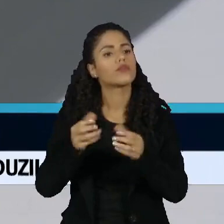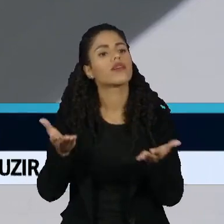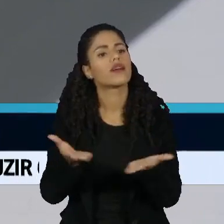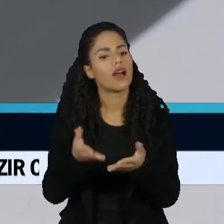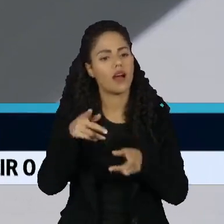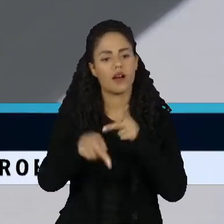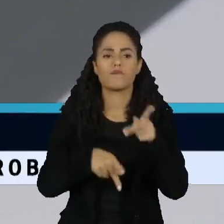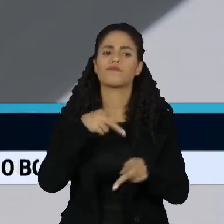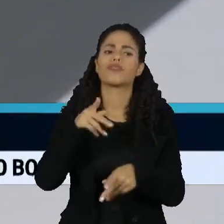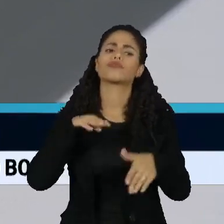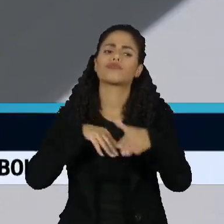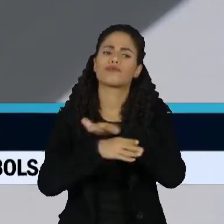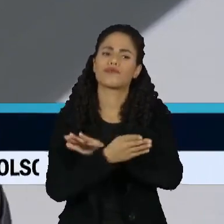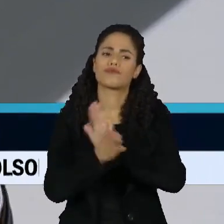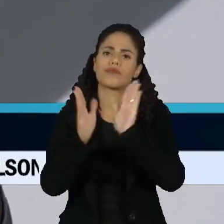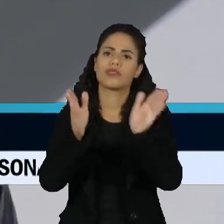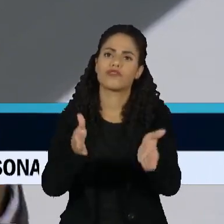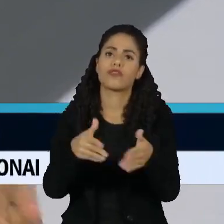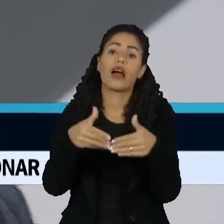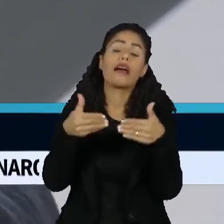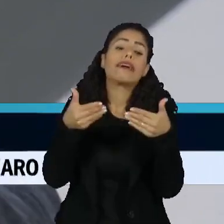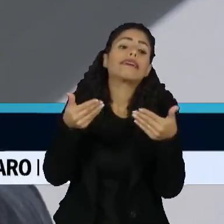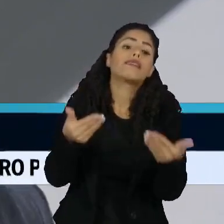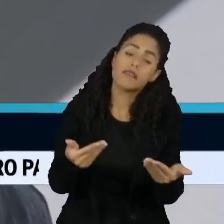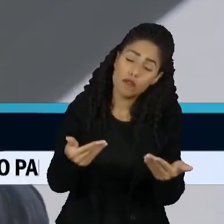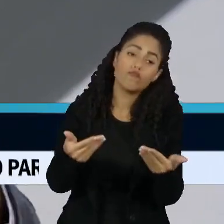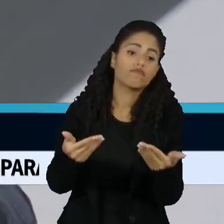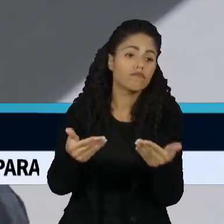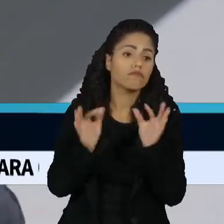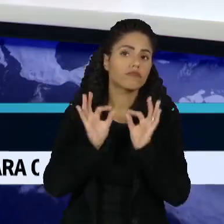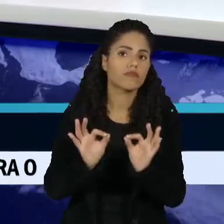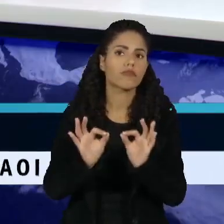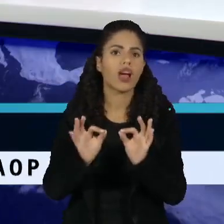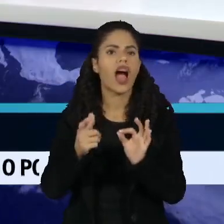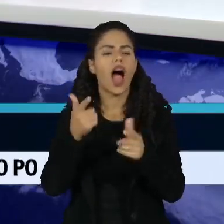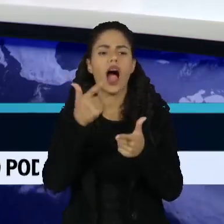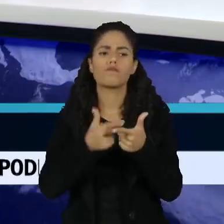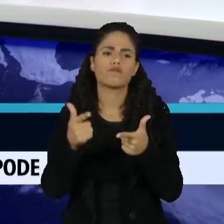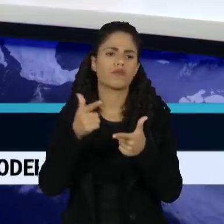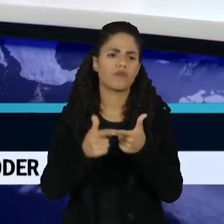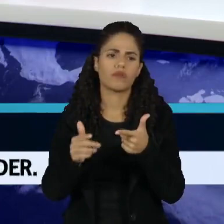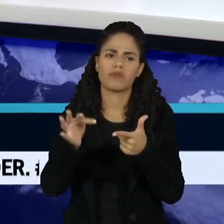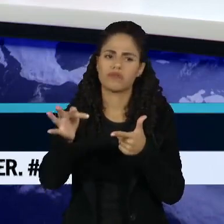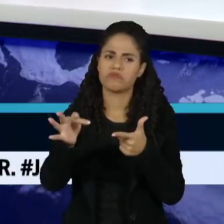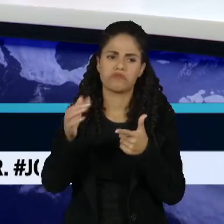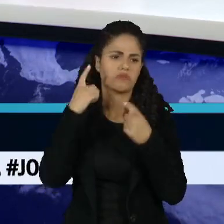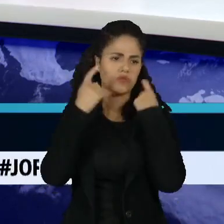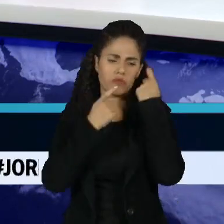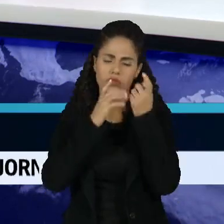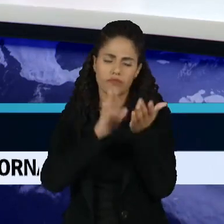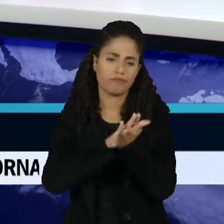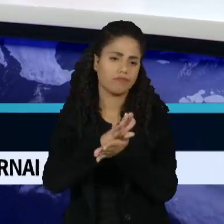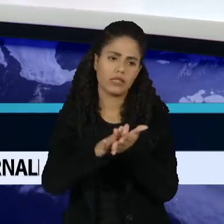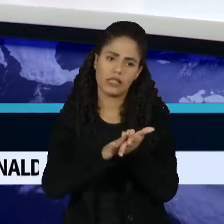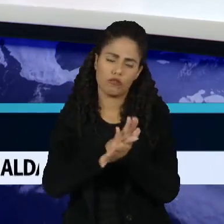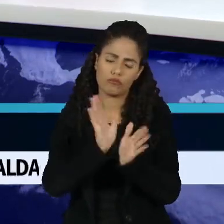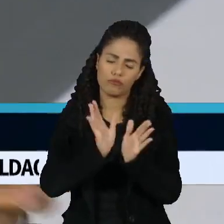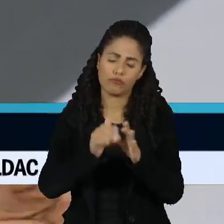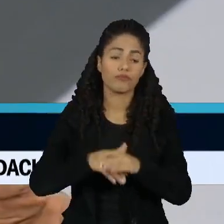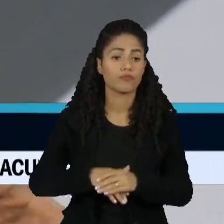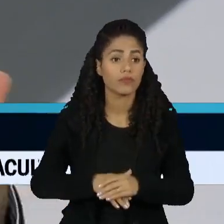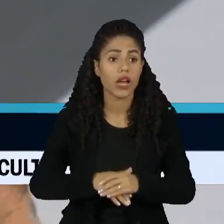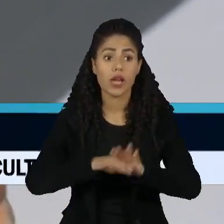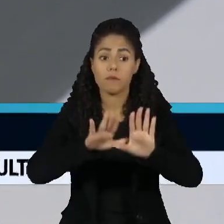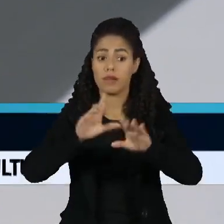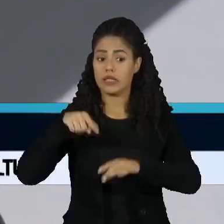acostumou com isso. Então, eu penso que, em alguma medida, isso não traz qualquer preocupação de mais profundidade. Agora, o que